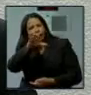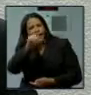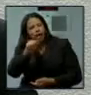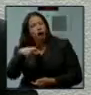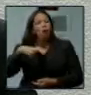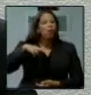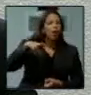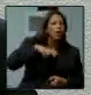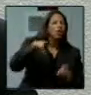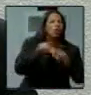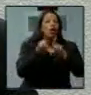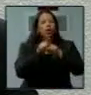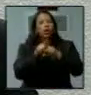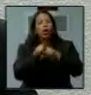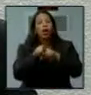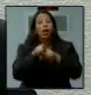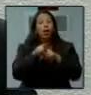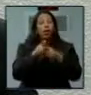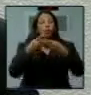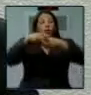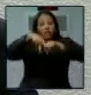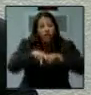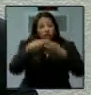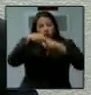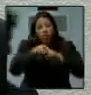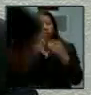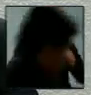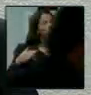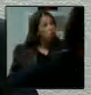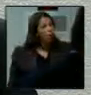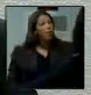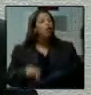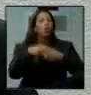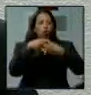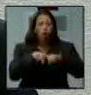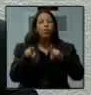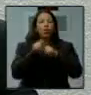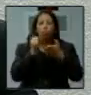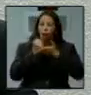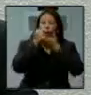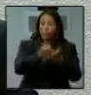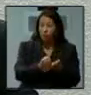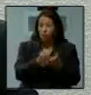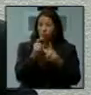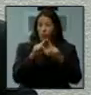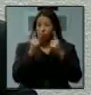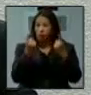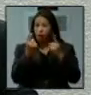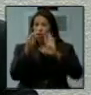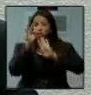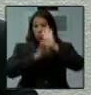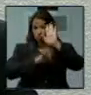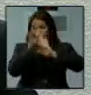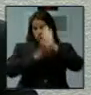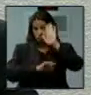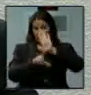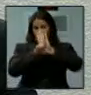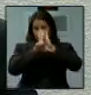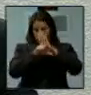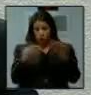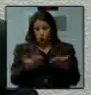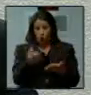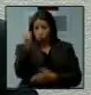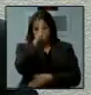fisioterápica, psicológicas e de atendimento jurídico e hospitalar. No entanto, no conceito textual da nossa legislação vigente,